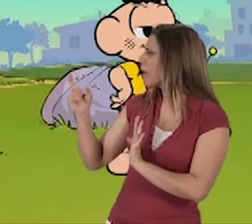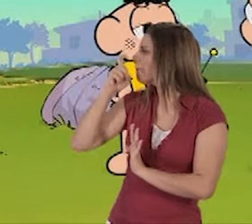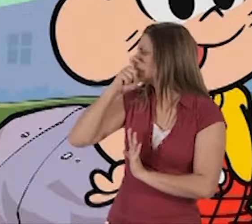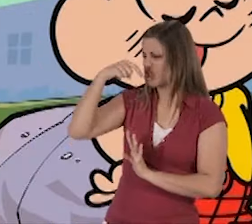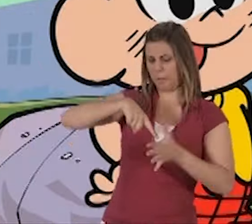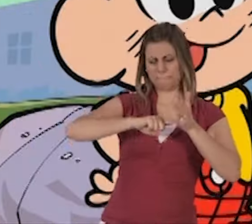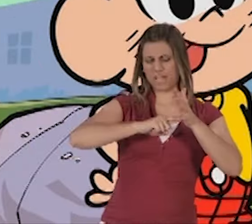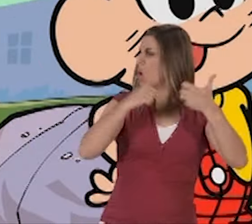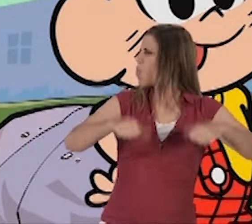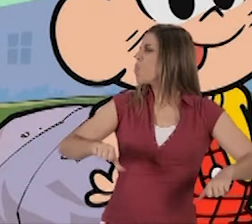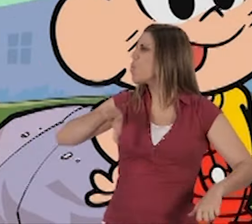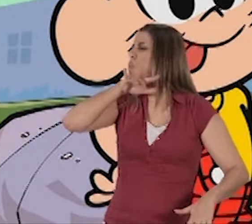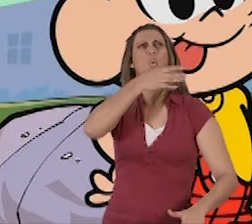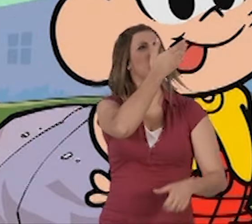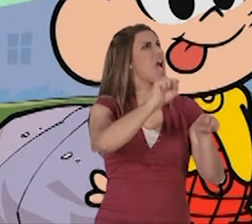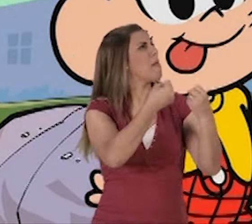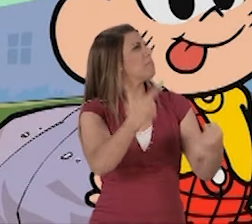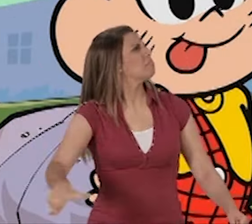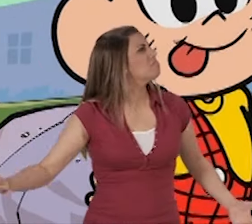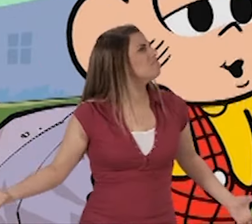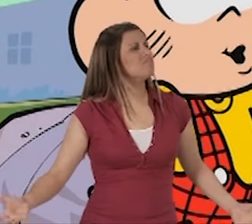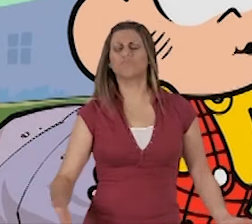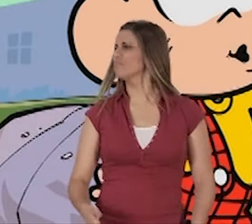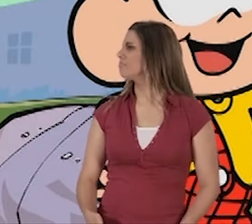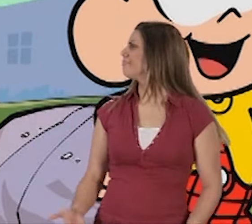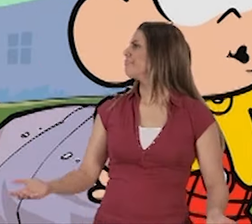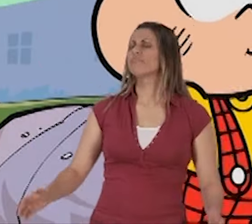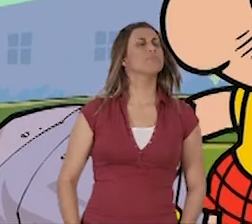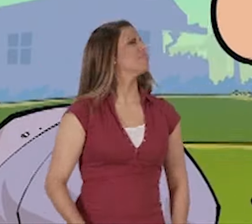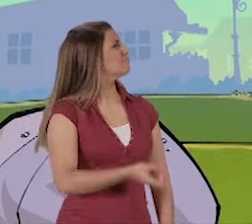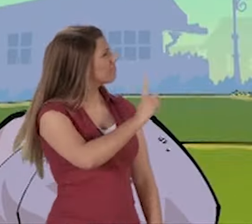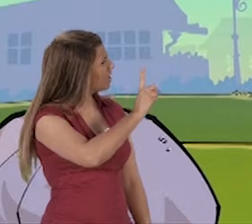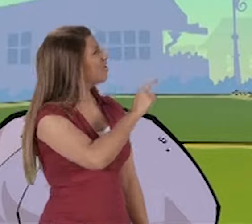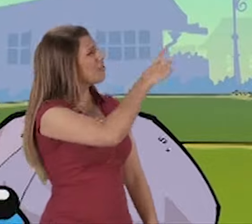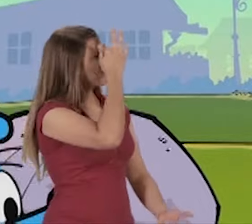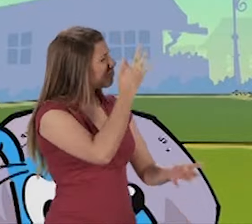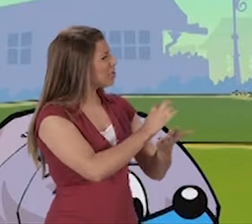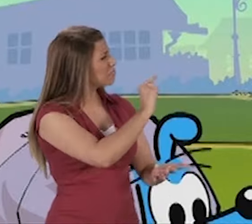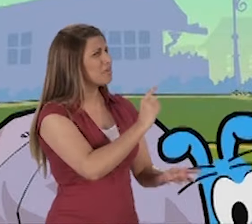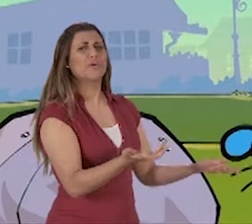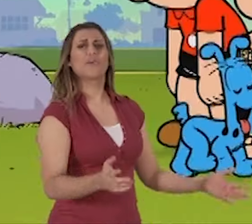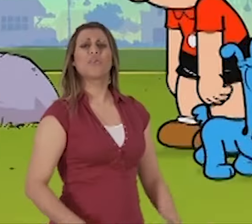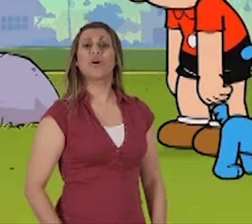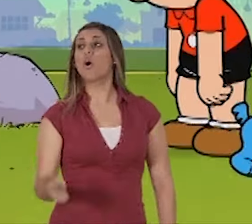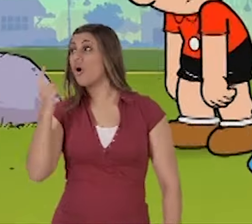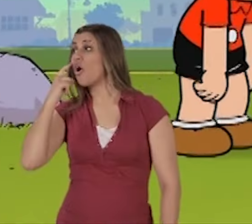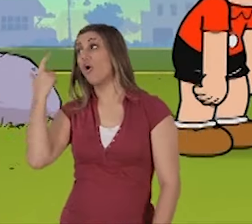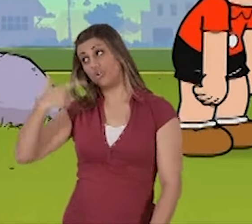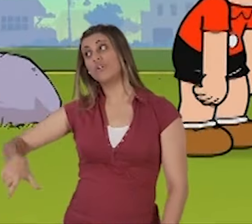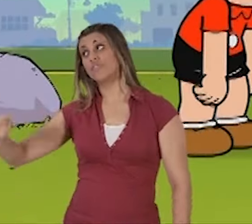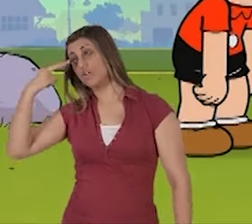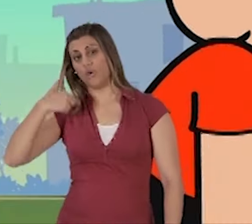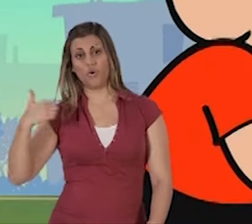máquina, Cascão! Só me deixou trancado lá dentro esse tempo todo! Oh, garoto de pouca fé! Meu Deus! Ó,